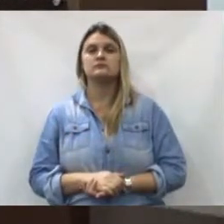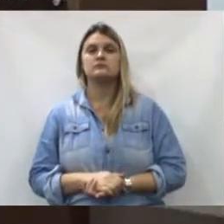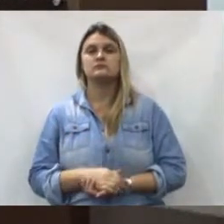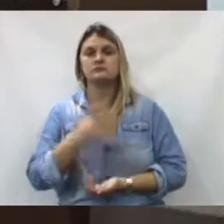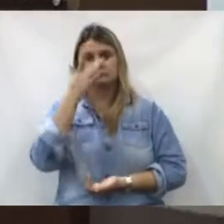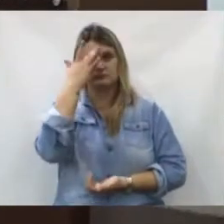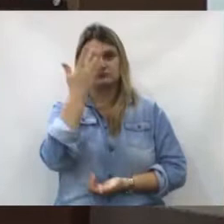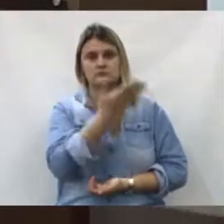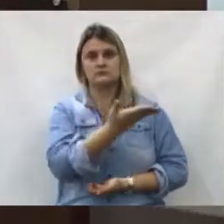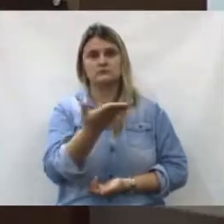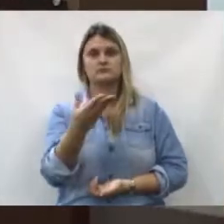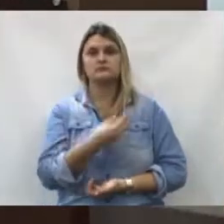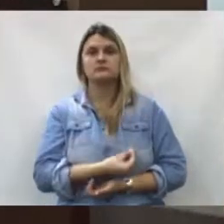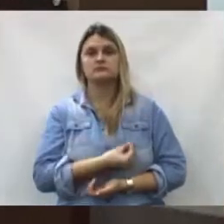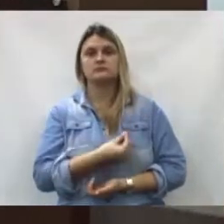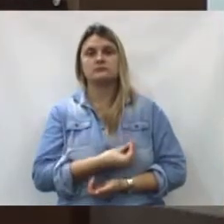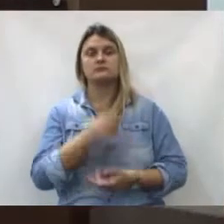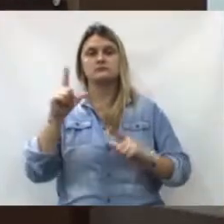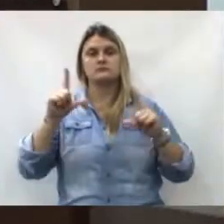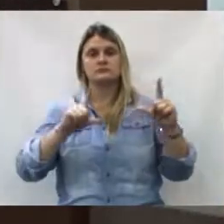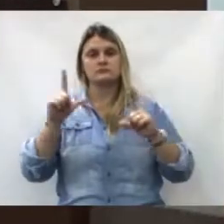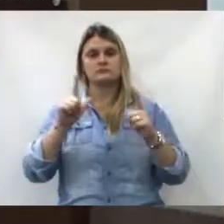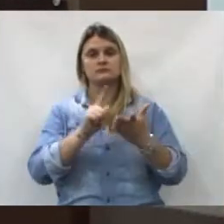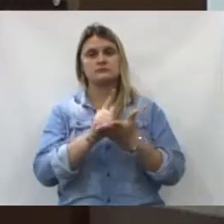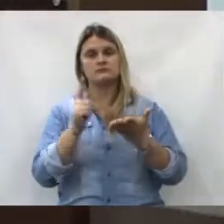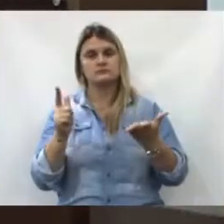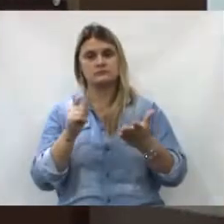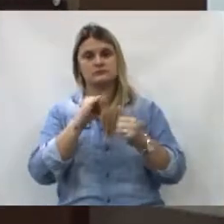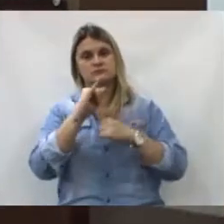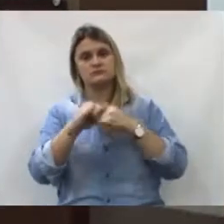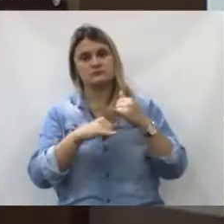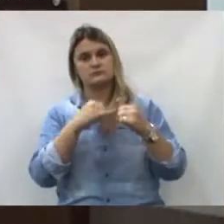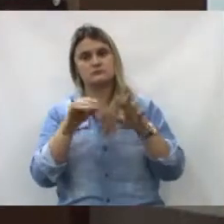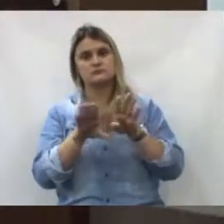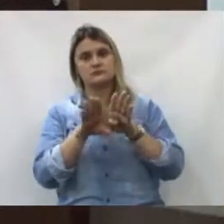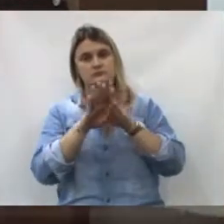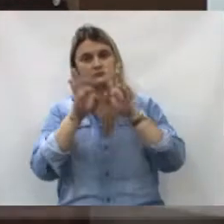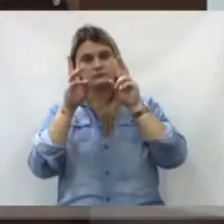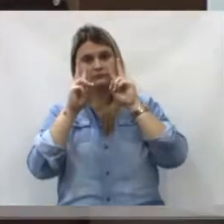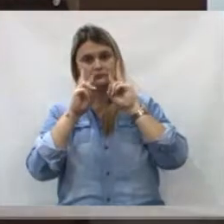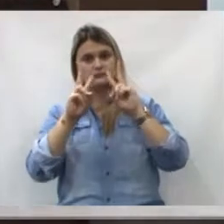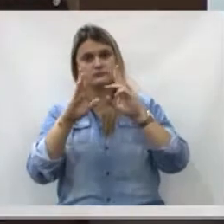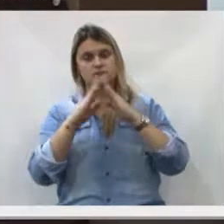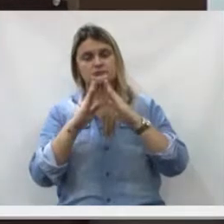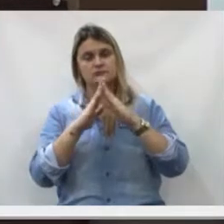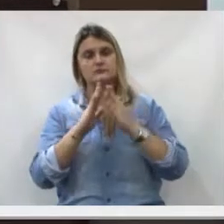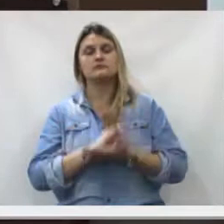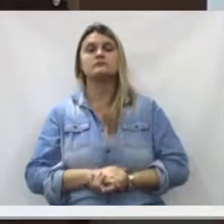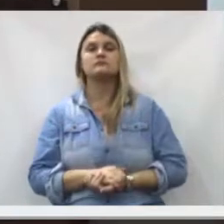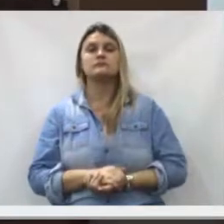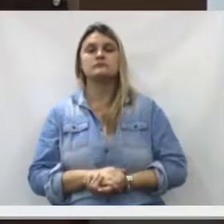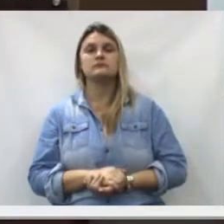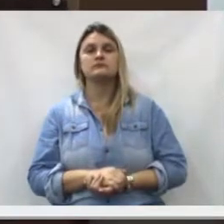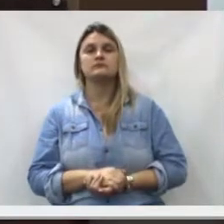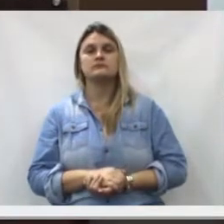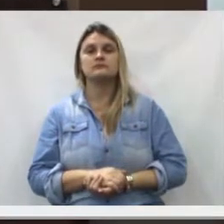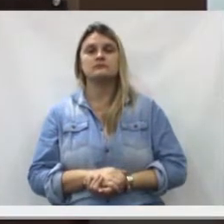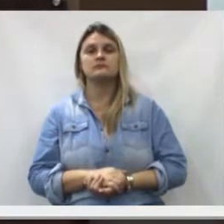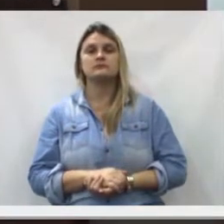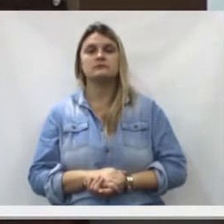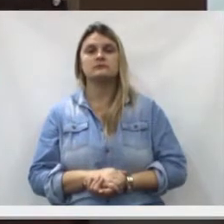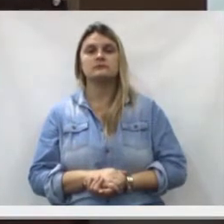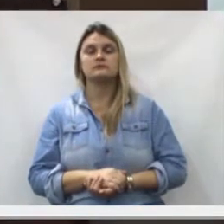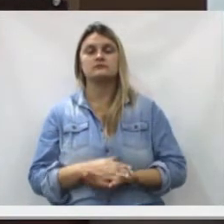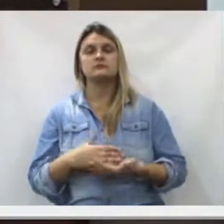Senhor presidente, senhores vereadores, munícipes presentes, sem imprensa, falada, escrita, televisionada, também aos